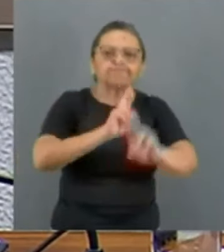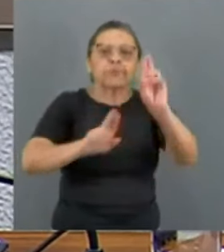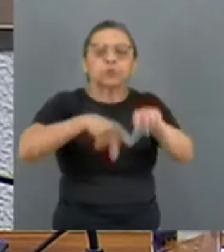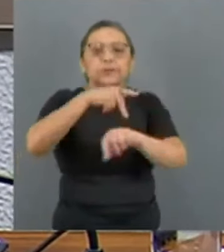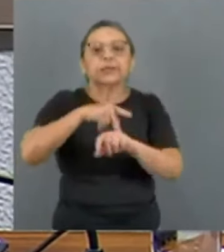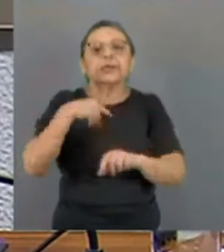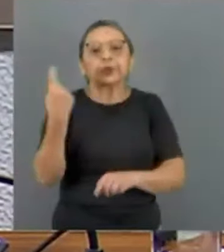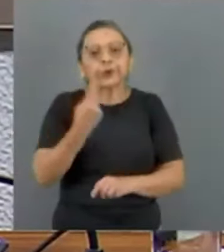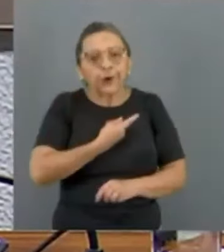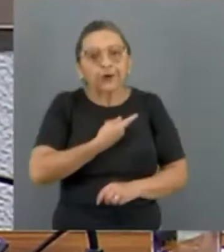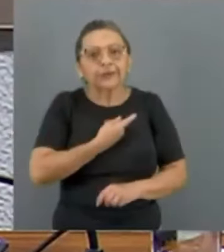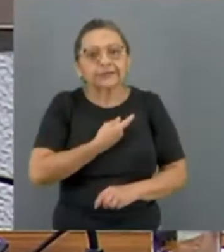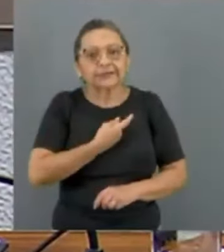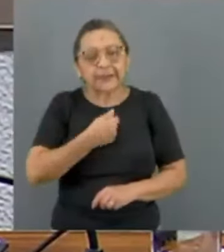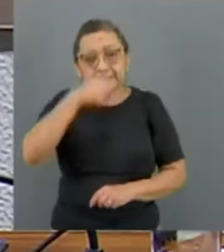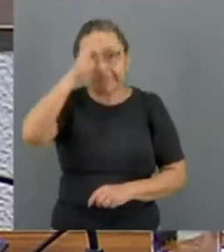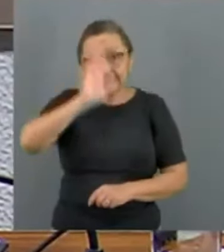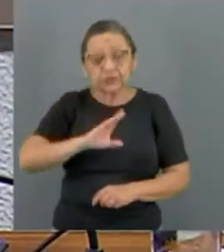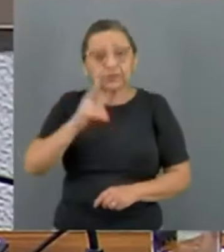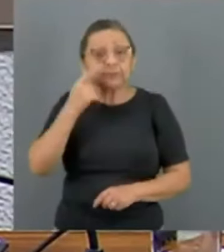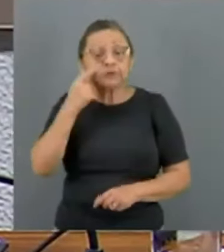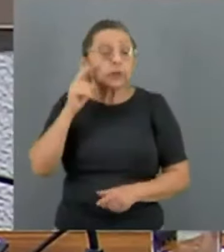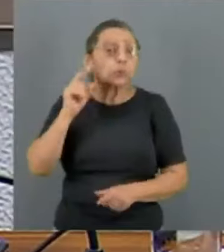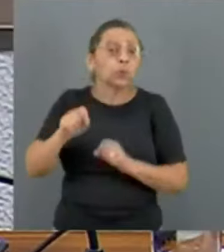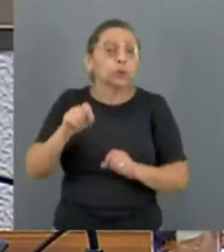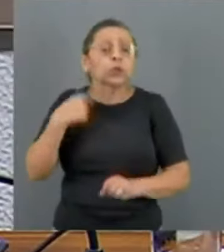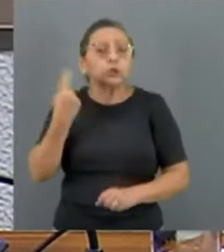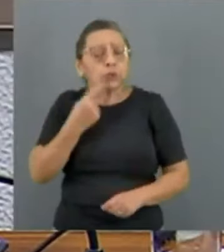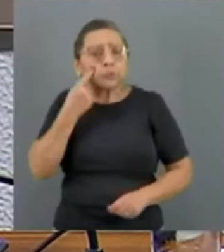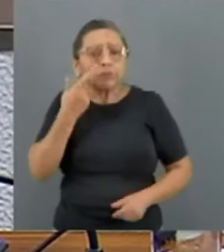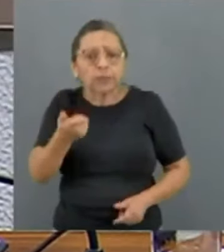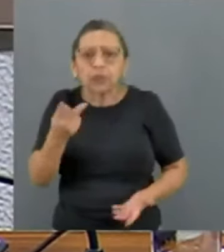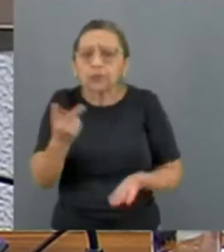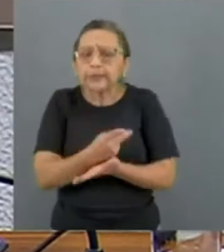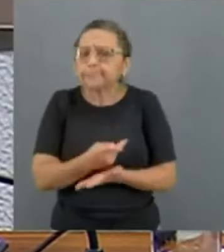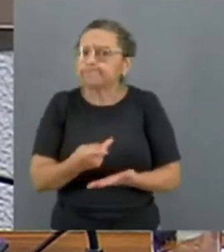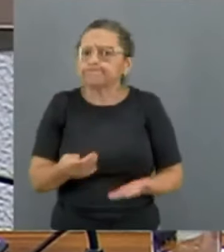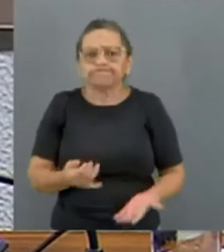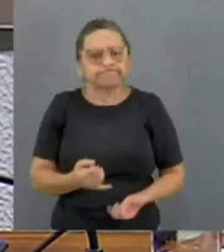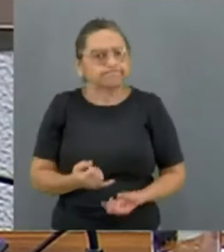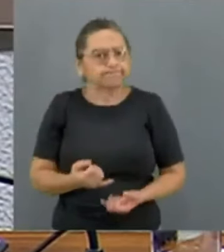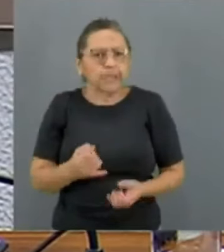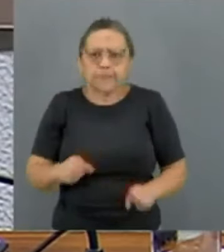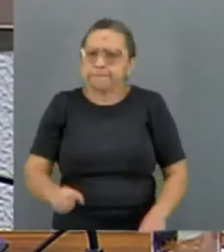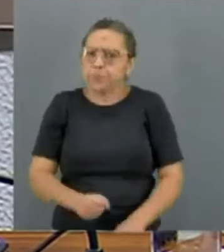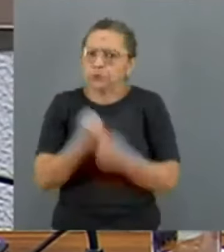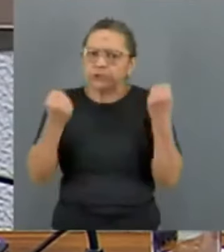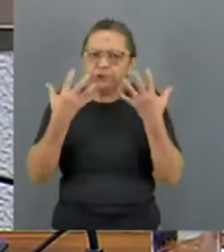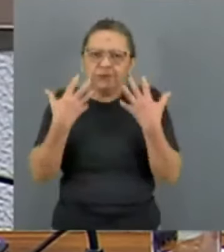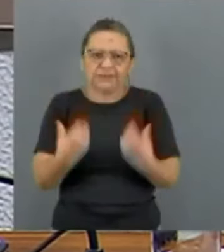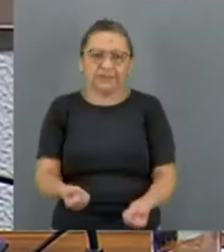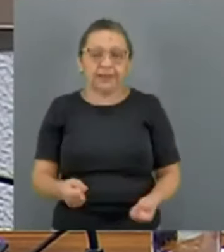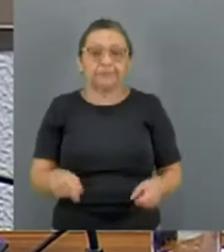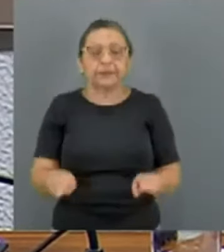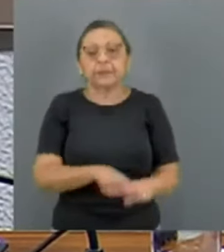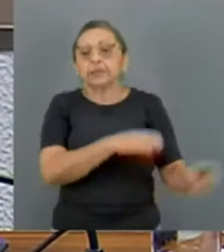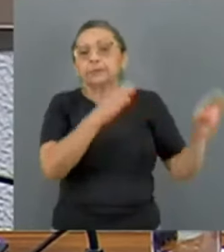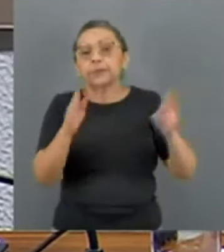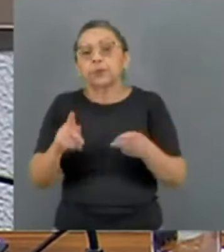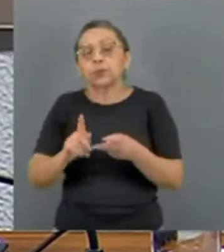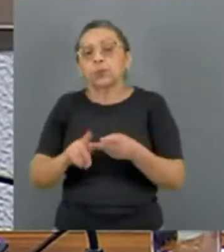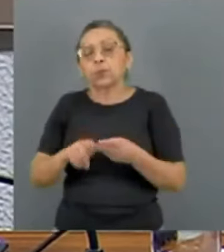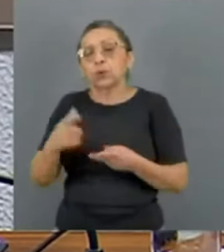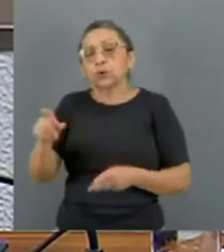que o que estamos vendo é inadmissível. Para citar outro exemplo, a vice